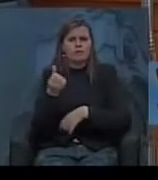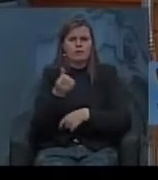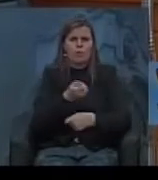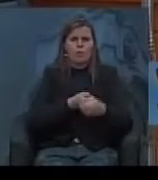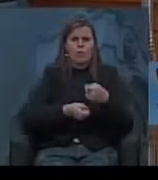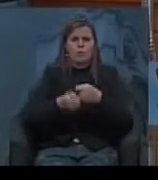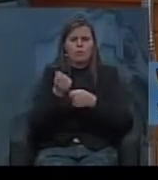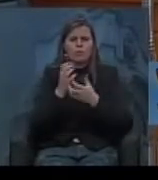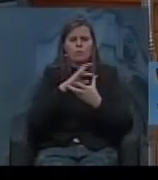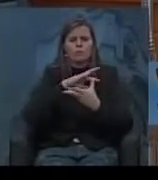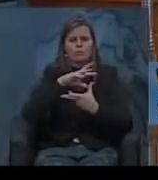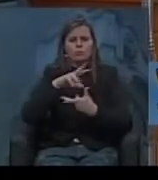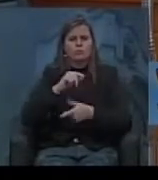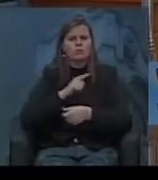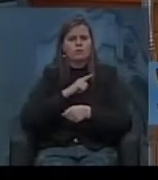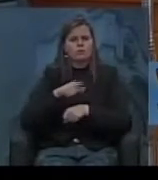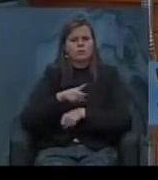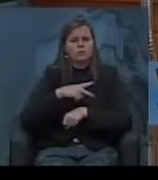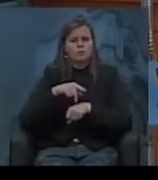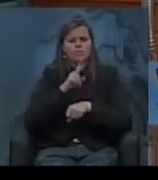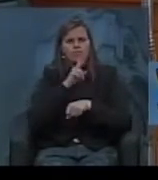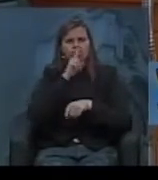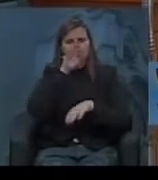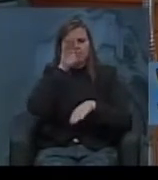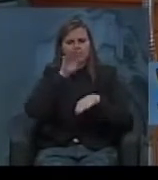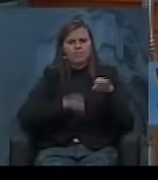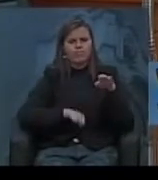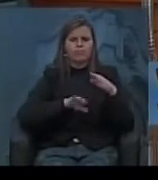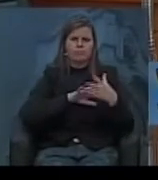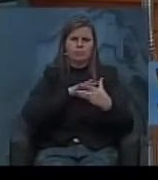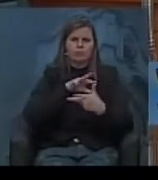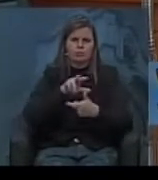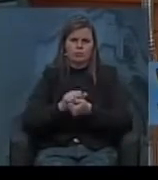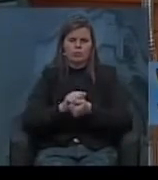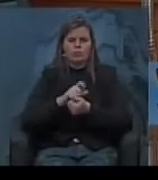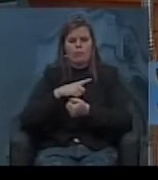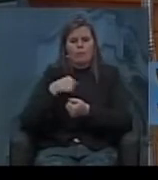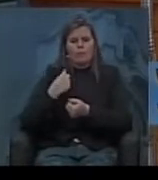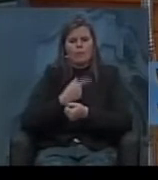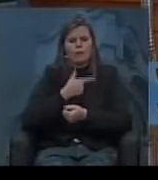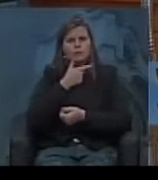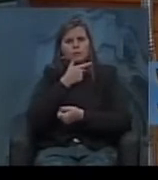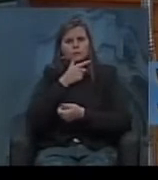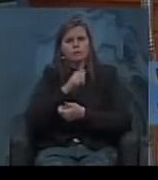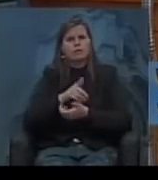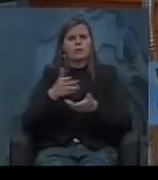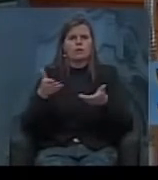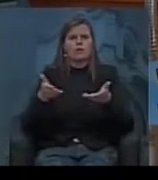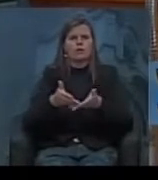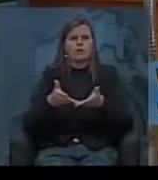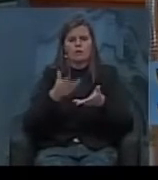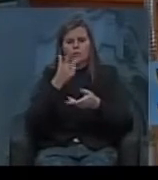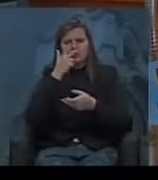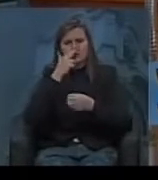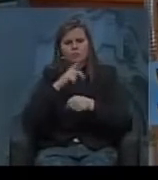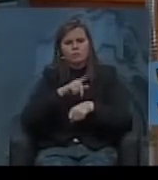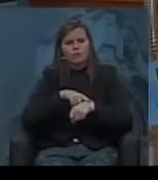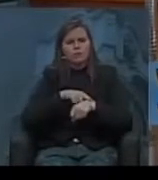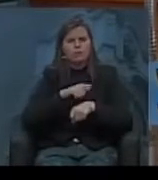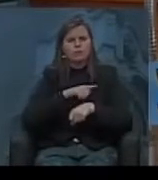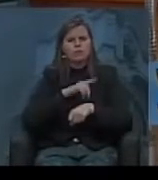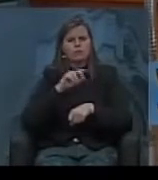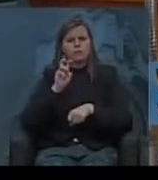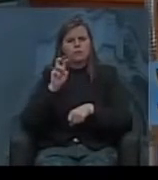um dos países de maior desigualdade do mundo e da América Latina nós conseguimos ao mesmo tempo em que temos 5 mil